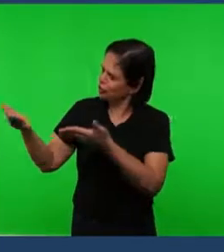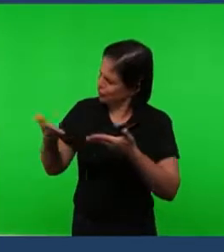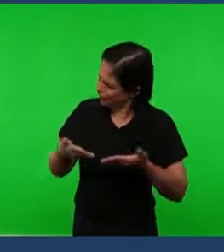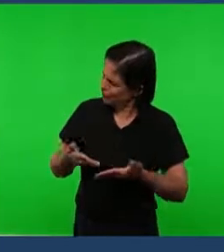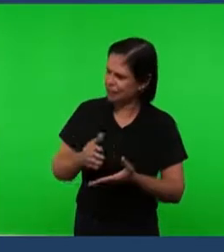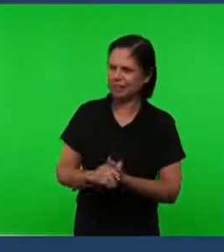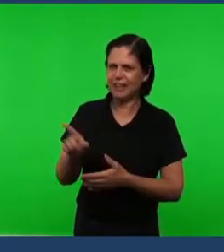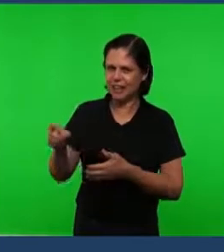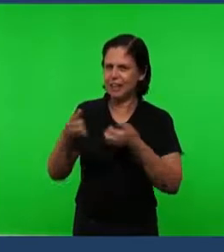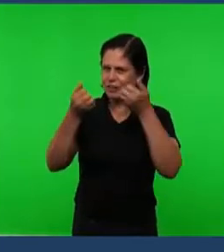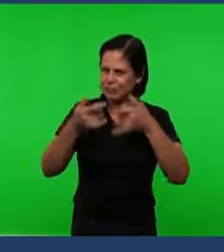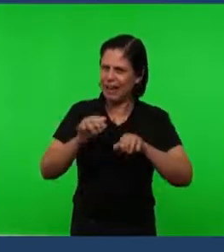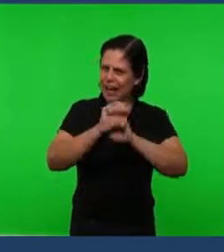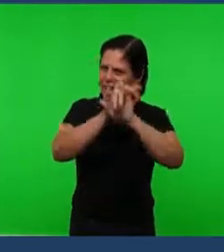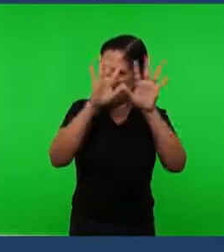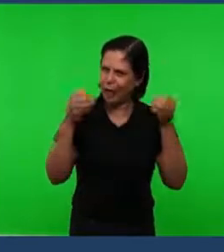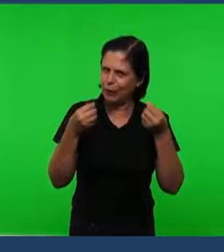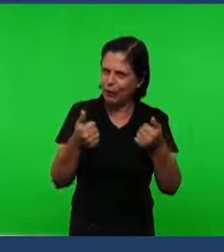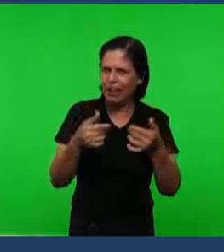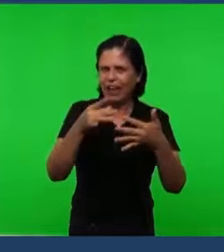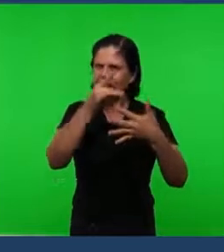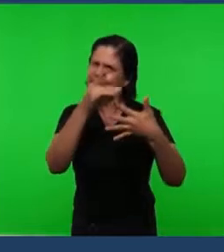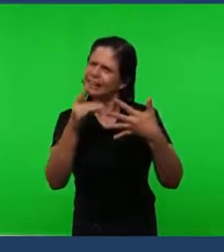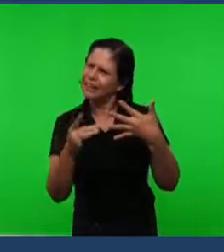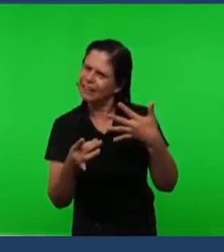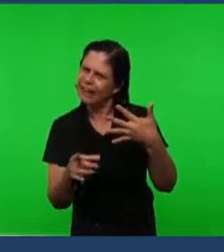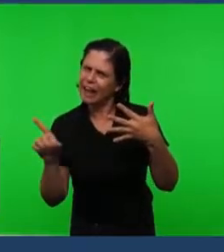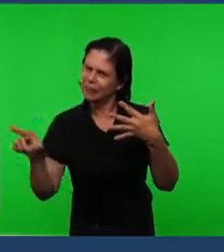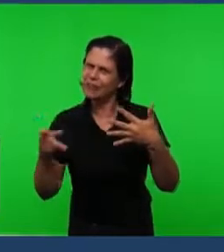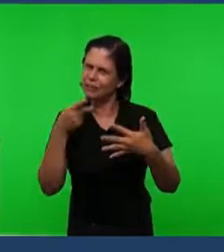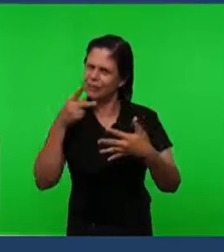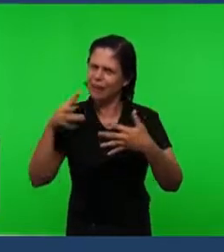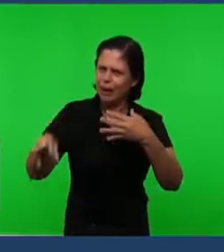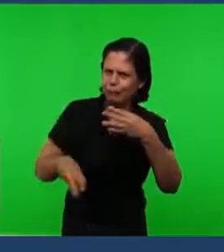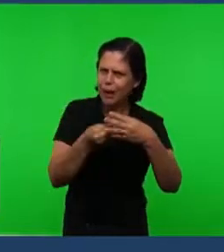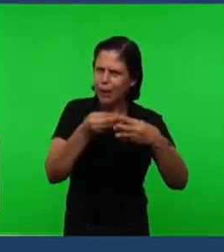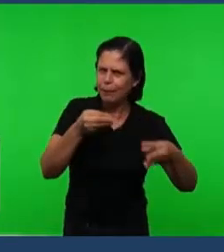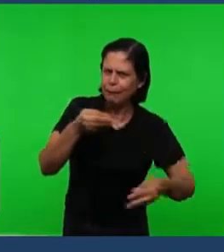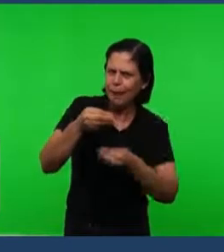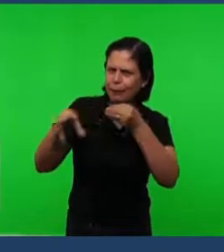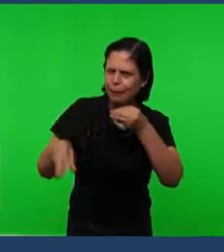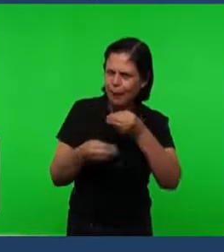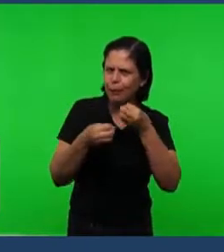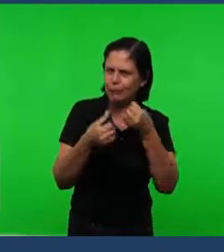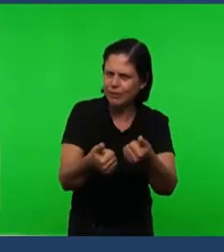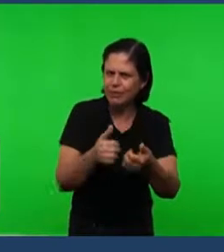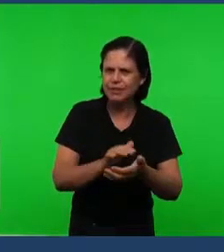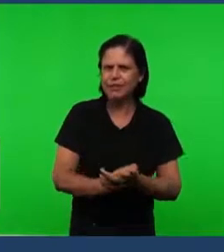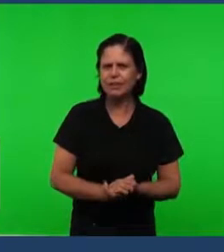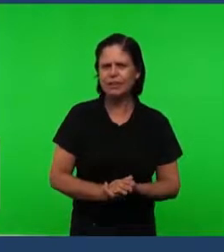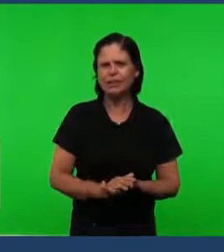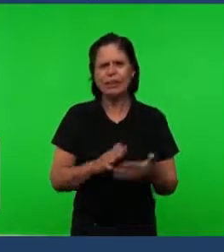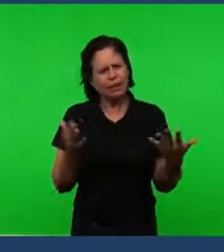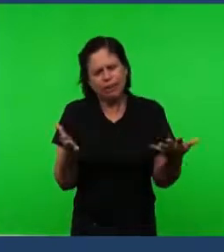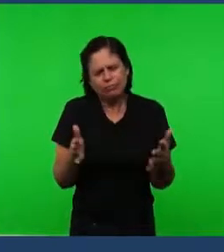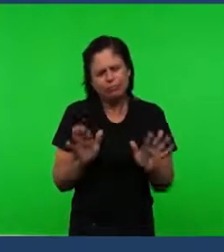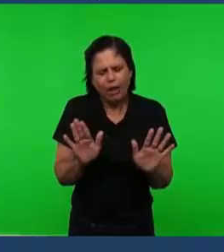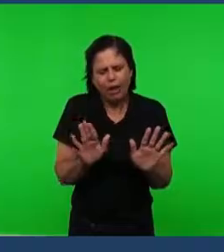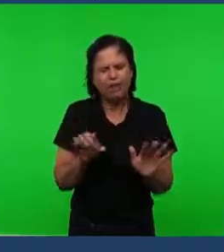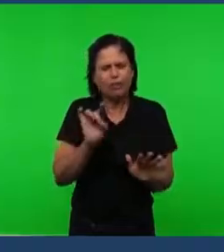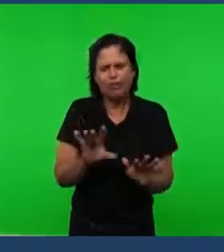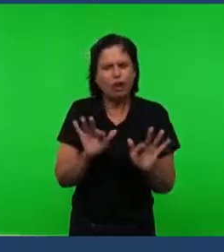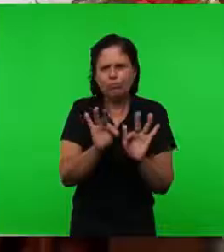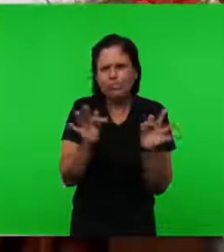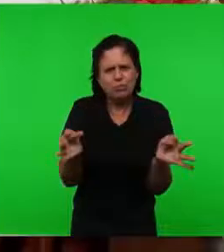palavra De esclarecimento Algum detalhe Que será transmitido Ainda para os irmãos Sobre este assunto Simplesmente